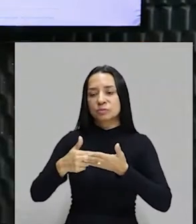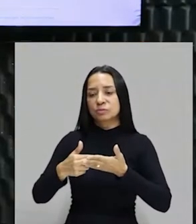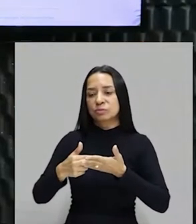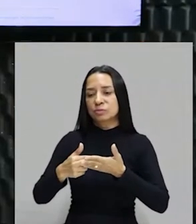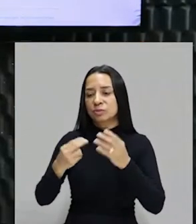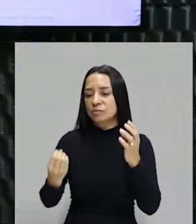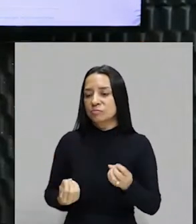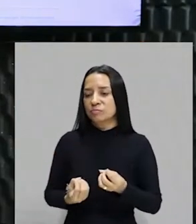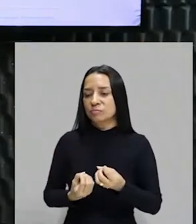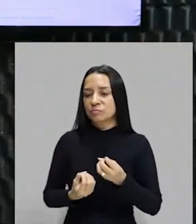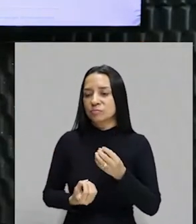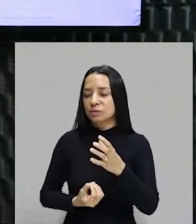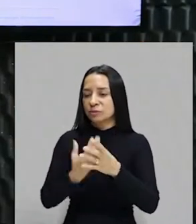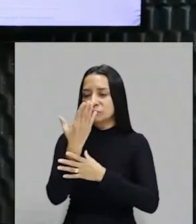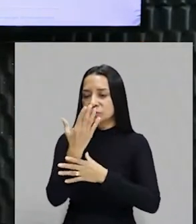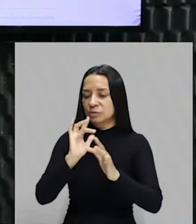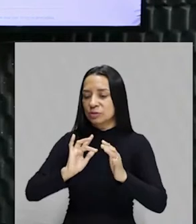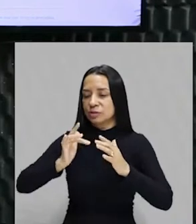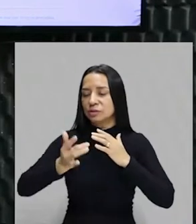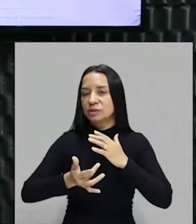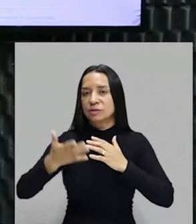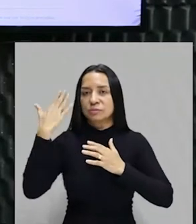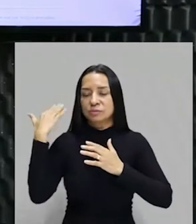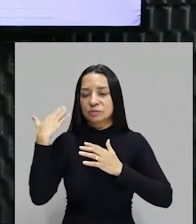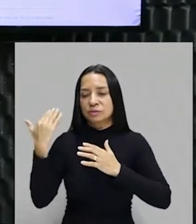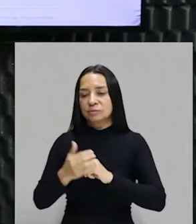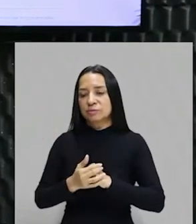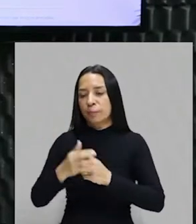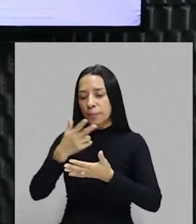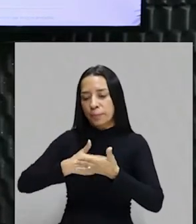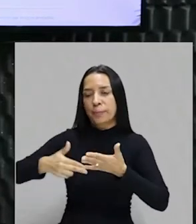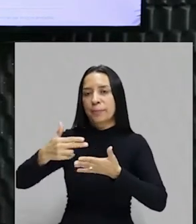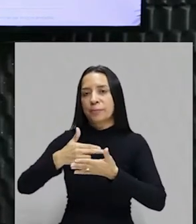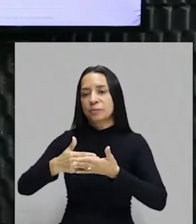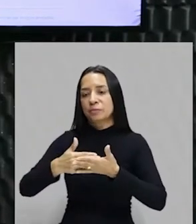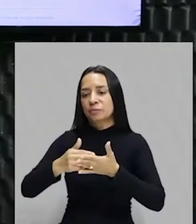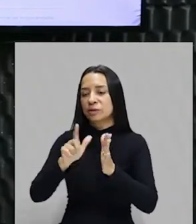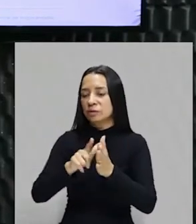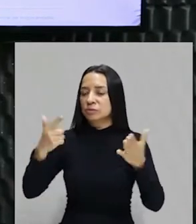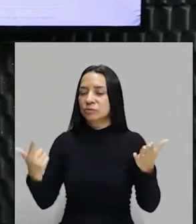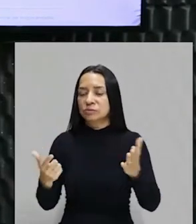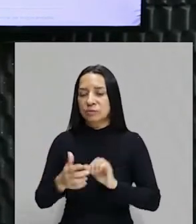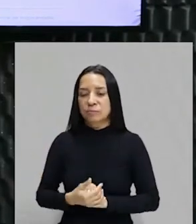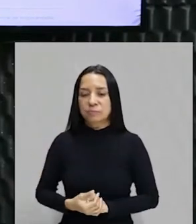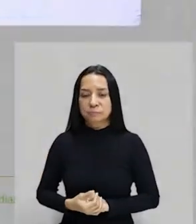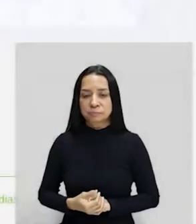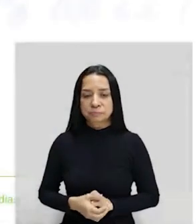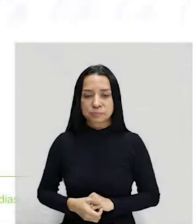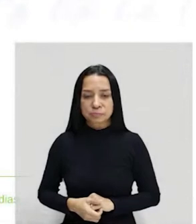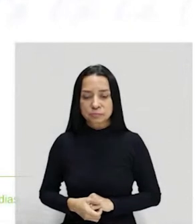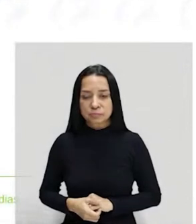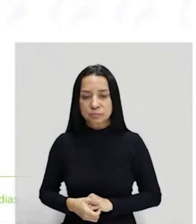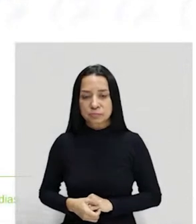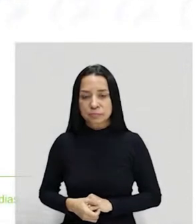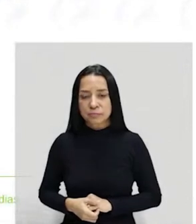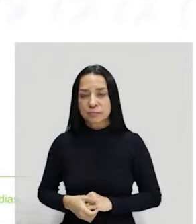literalmente bombassem nas redes sociais da época. Ou seja, a pintura e o jornal. Basicamente isso. E a literatura. Ou